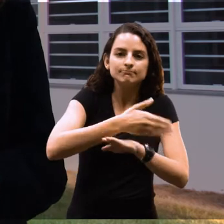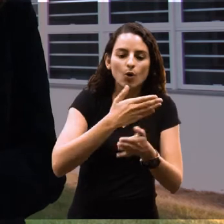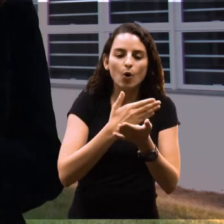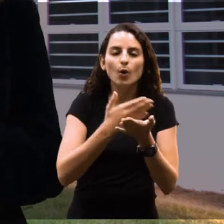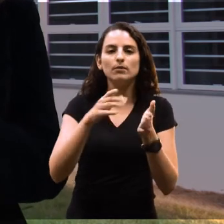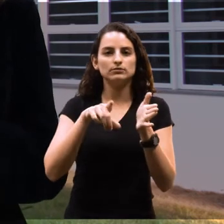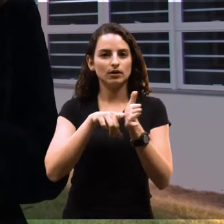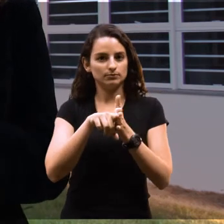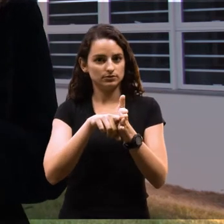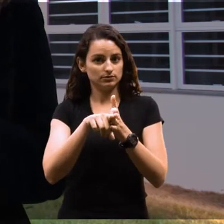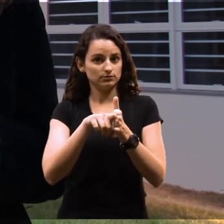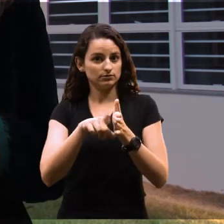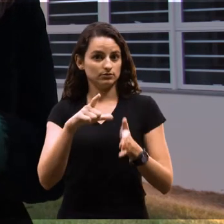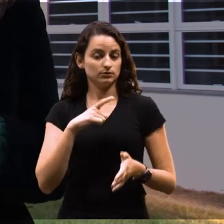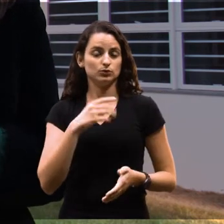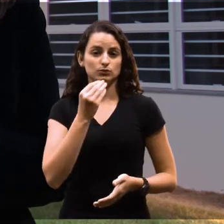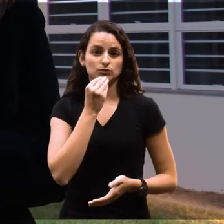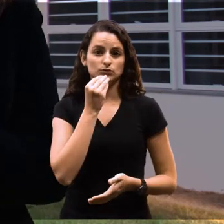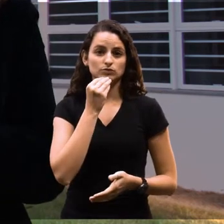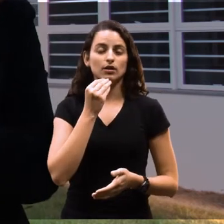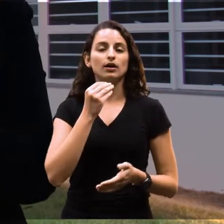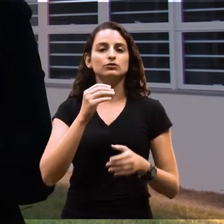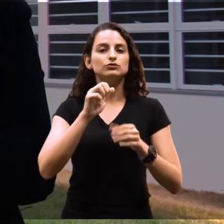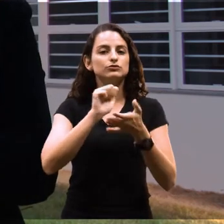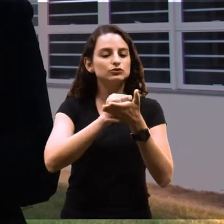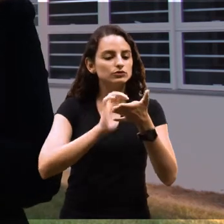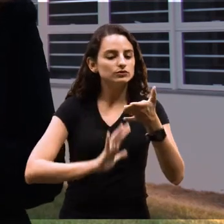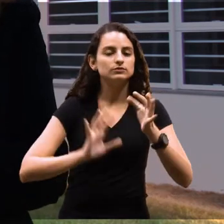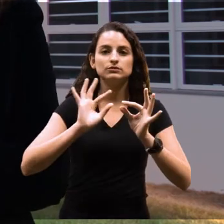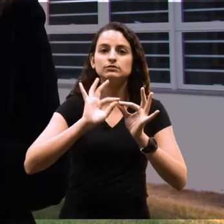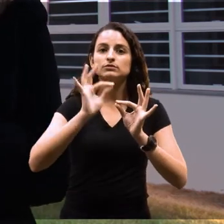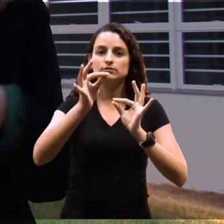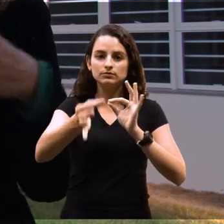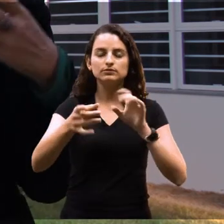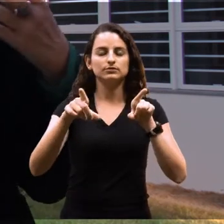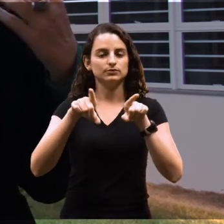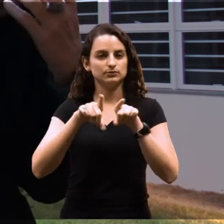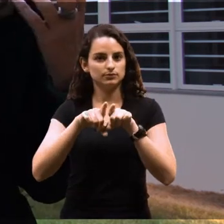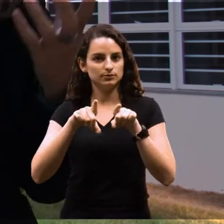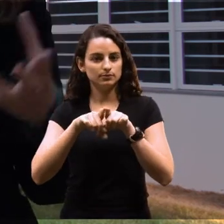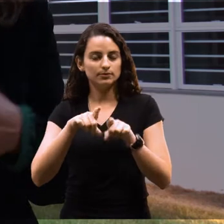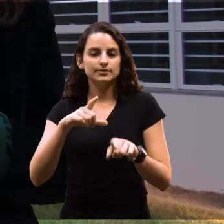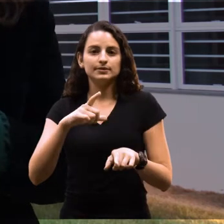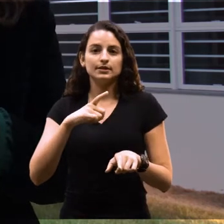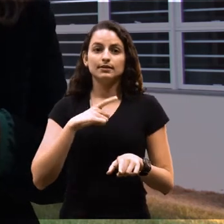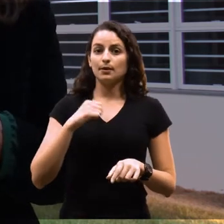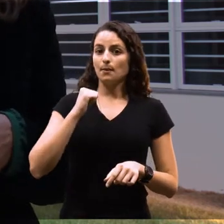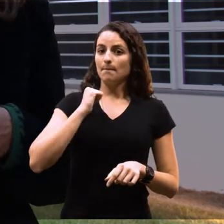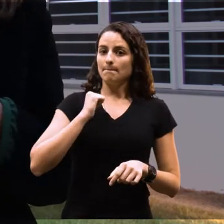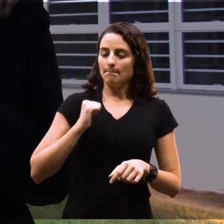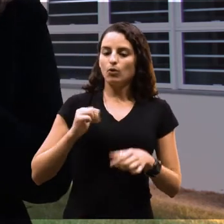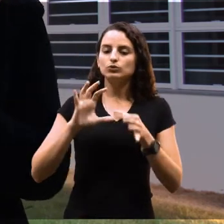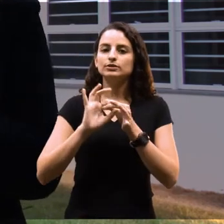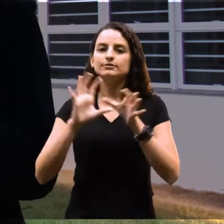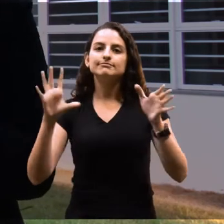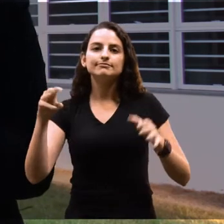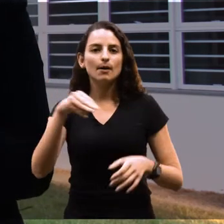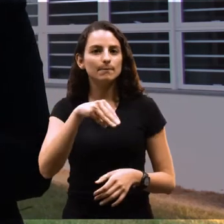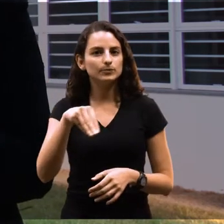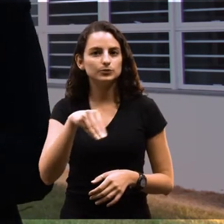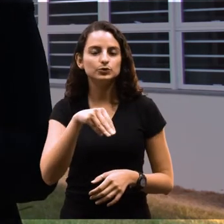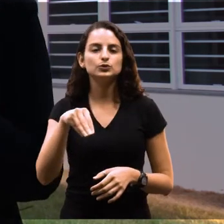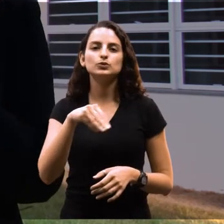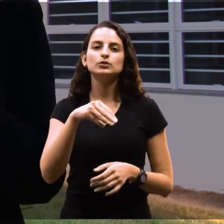pesquisa, tem a oportunidade de trabalhar com atividades de extensão, tem bolsas disponíveis de